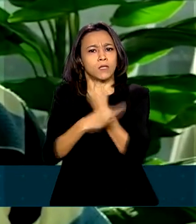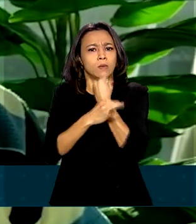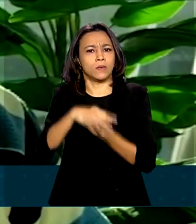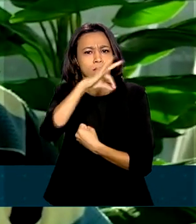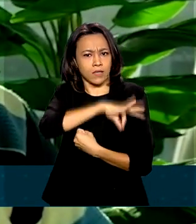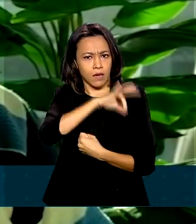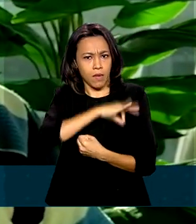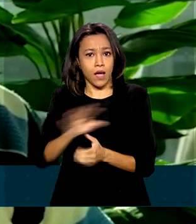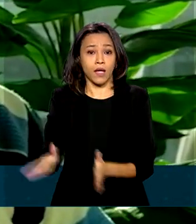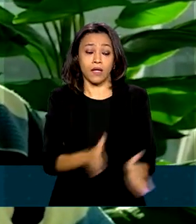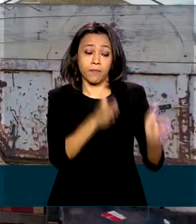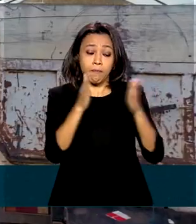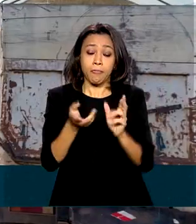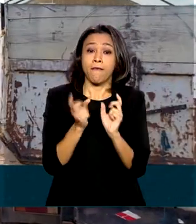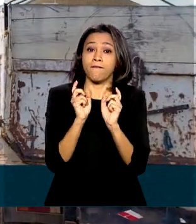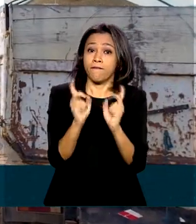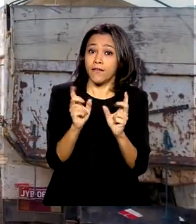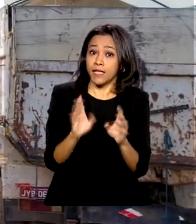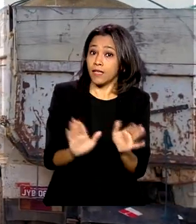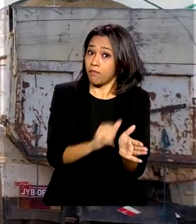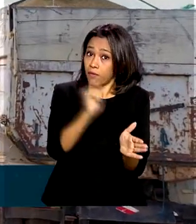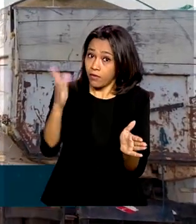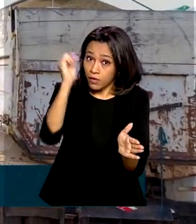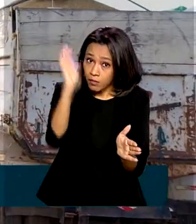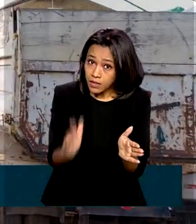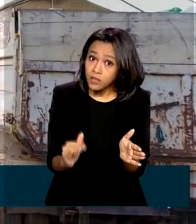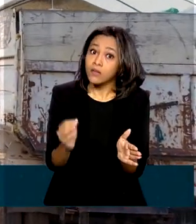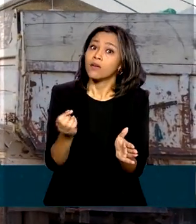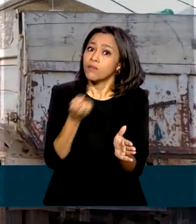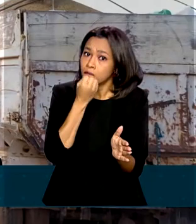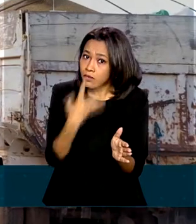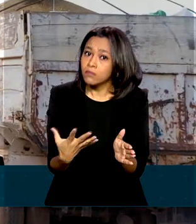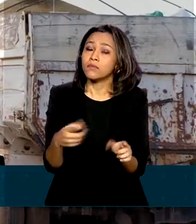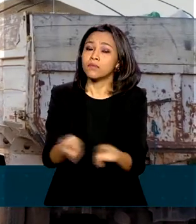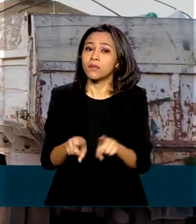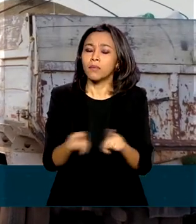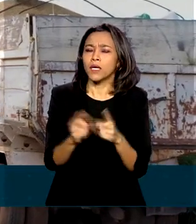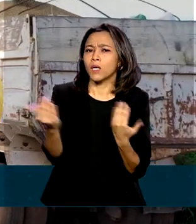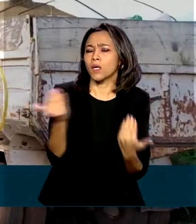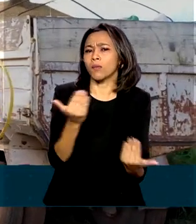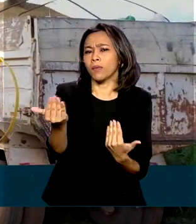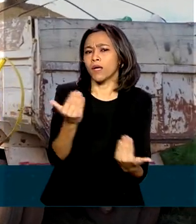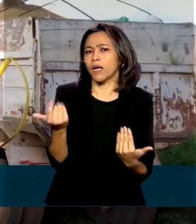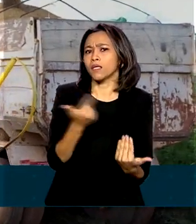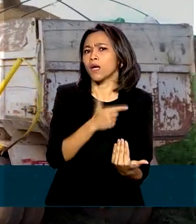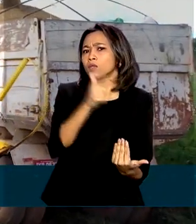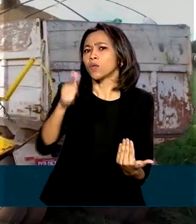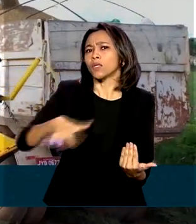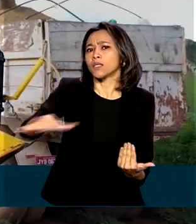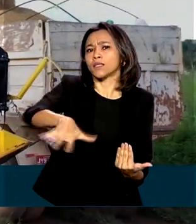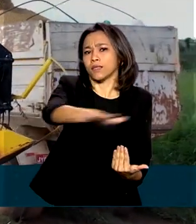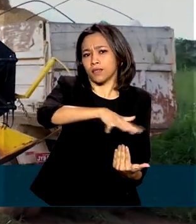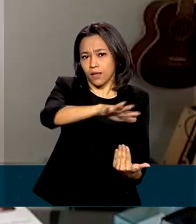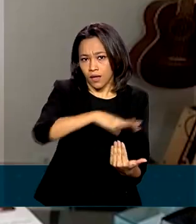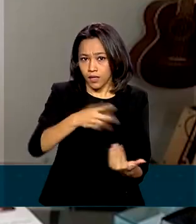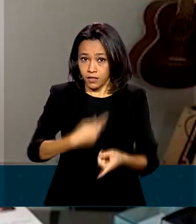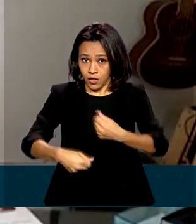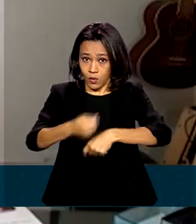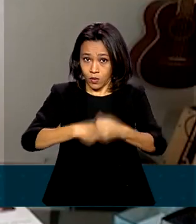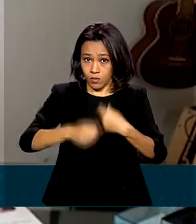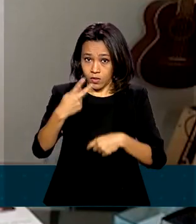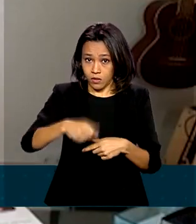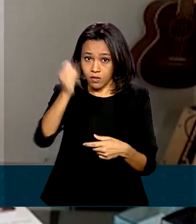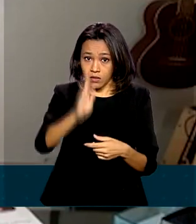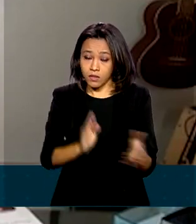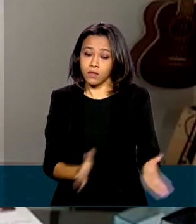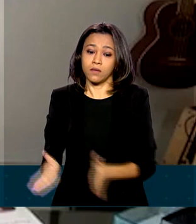refere ao comércio internacional, o desempenho também foi muito favorável, comparativamente aos outros setores de atividade econômica. Este